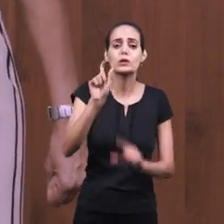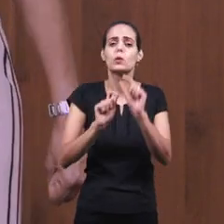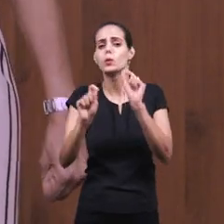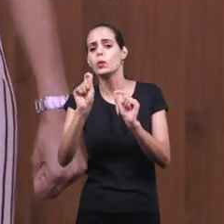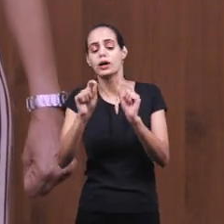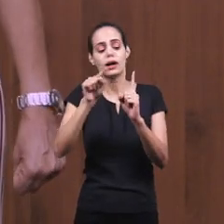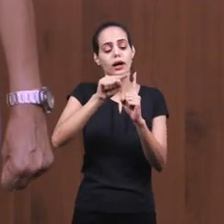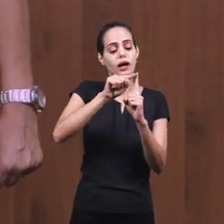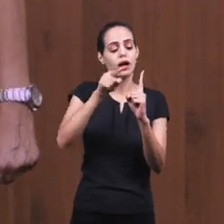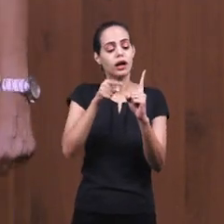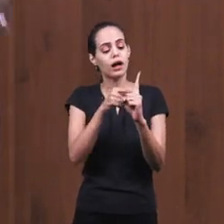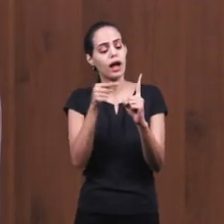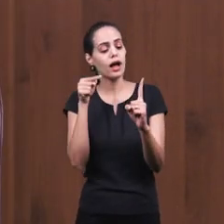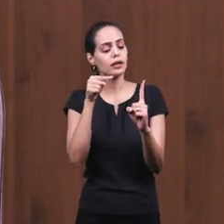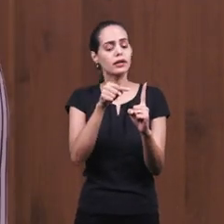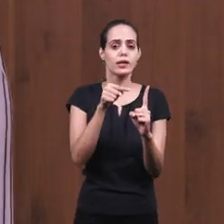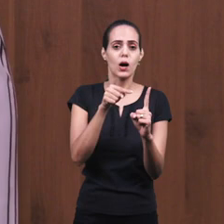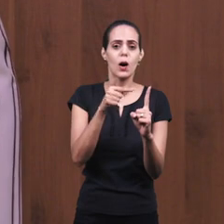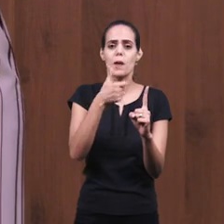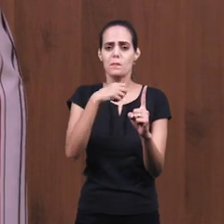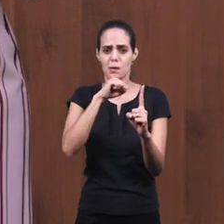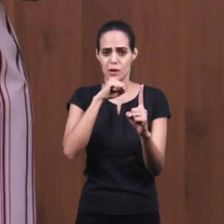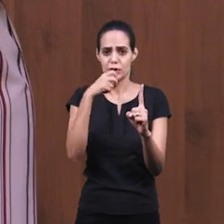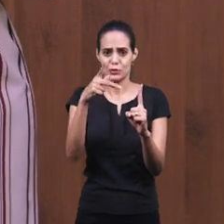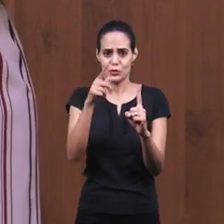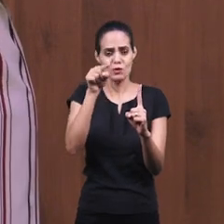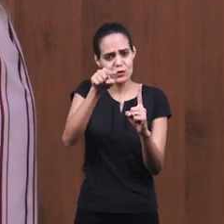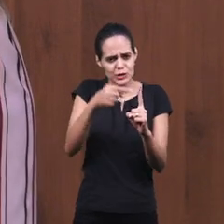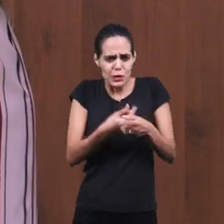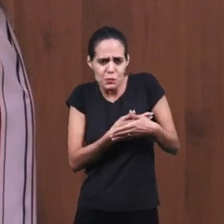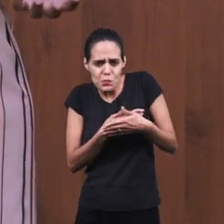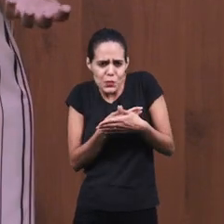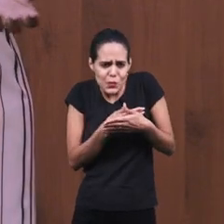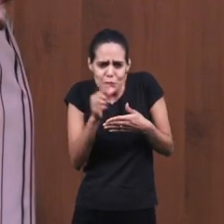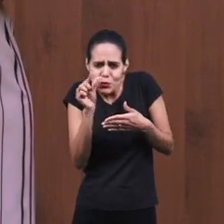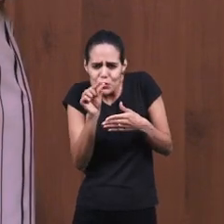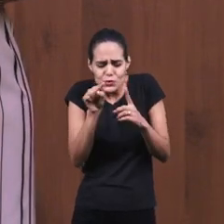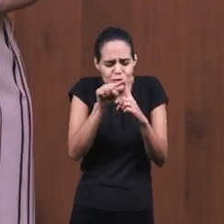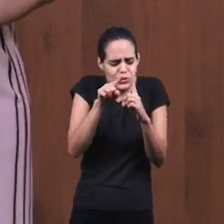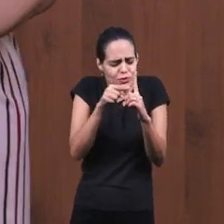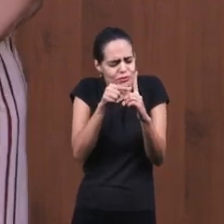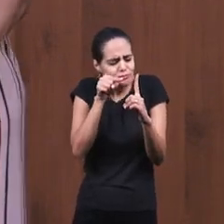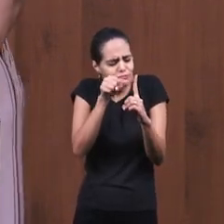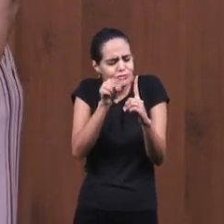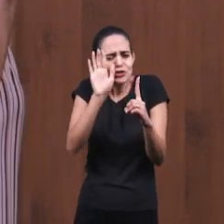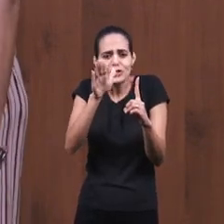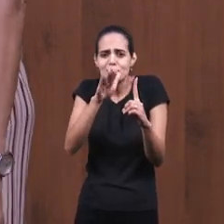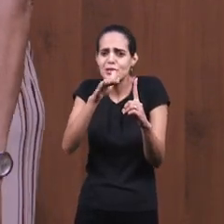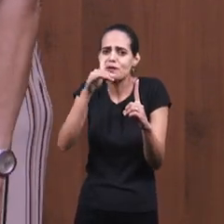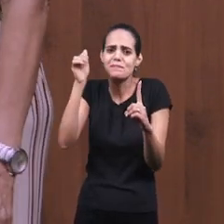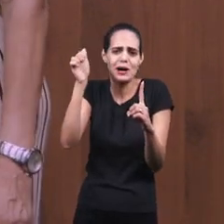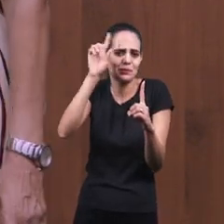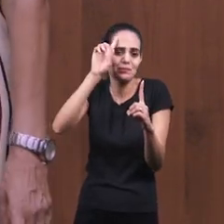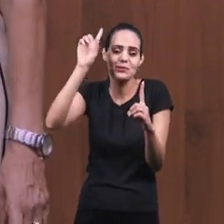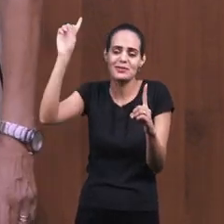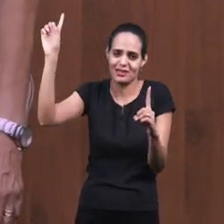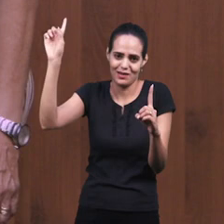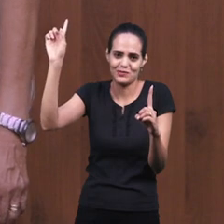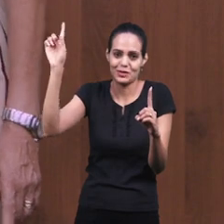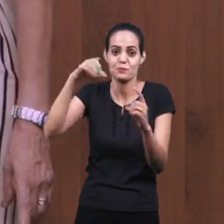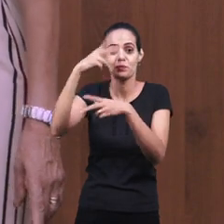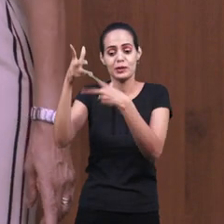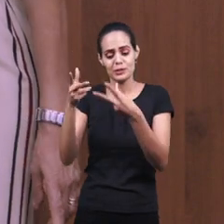ventre da sua mãe Para receber este presente maravilhoso Pela